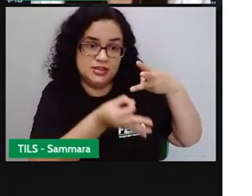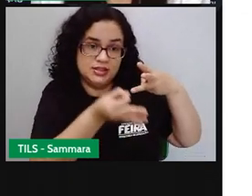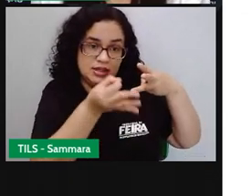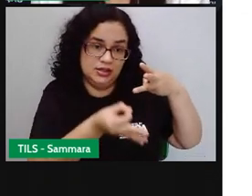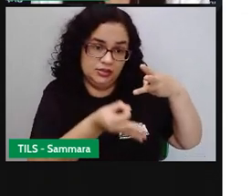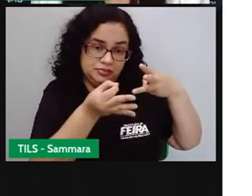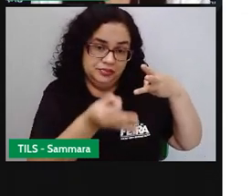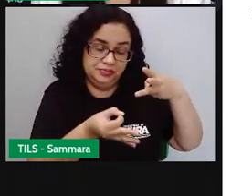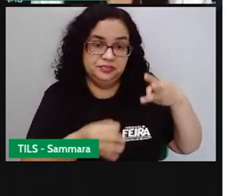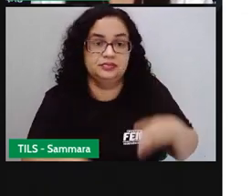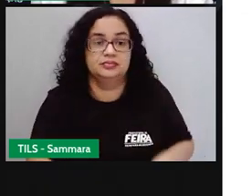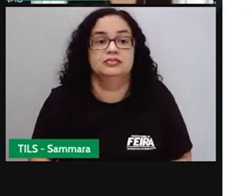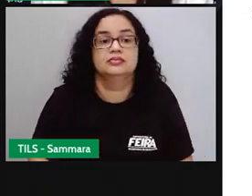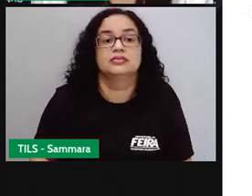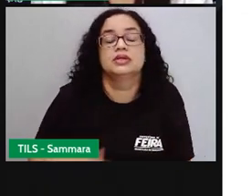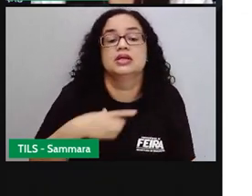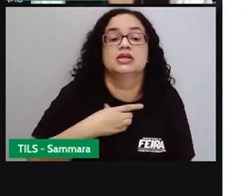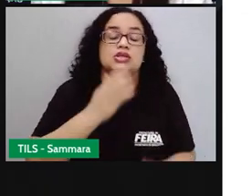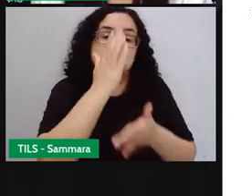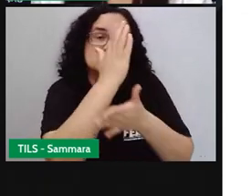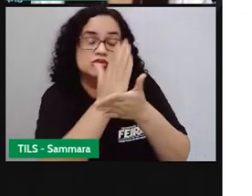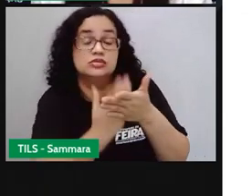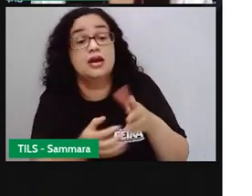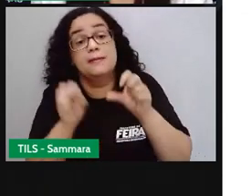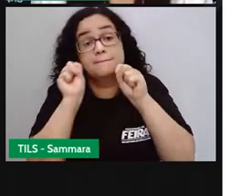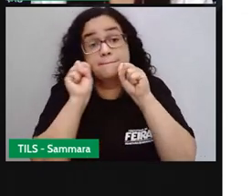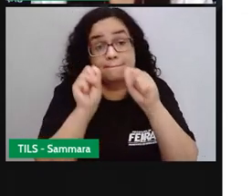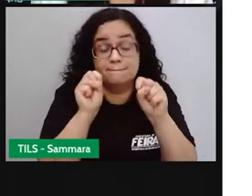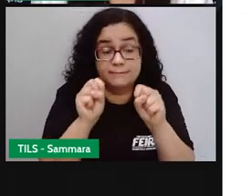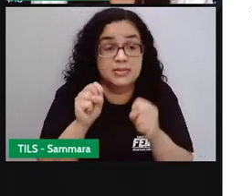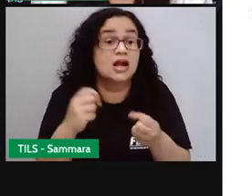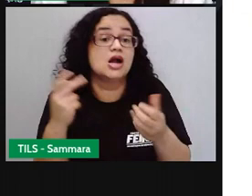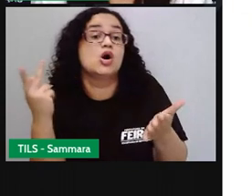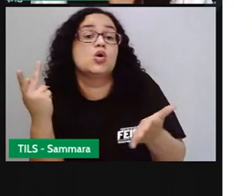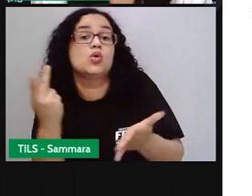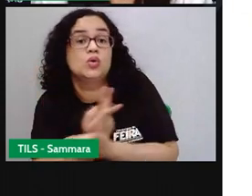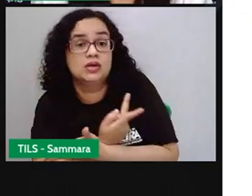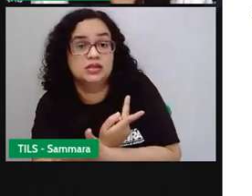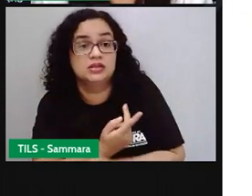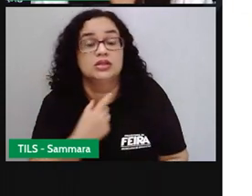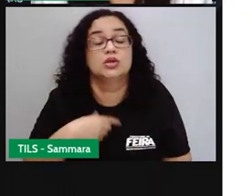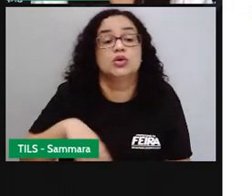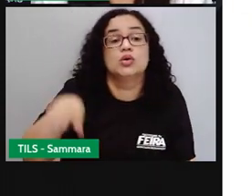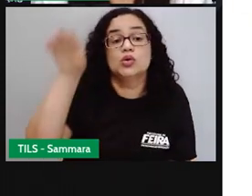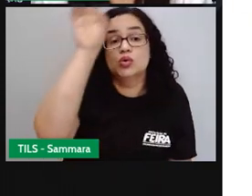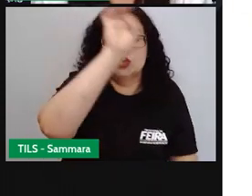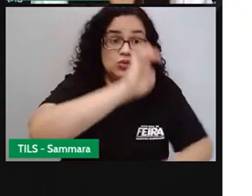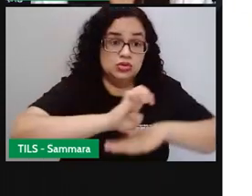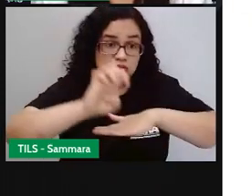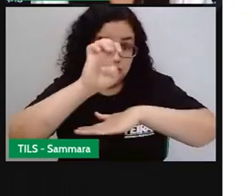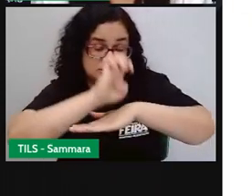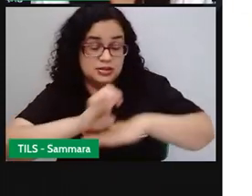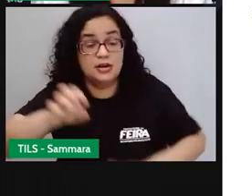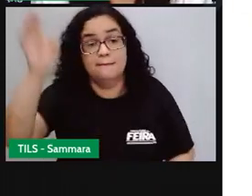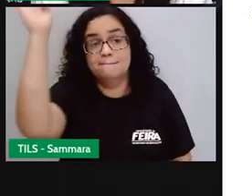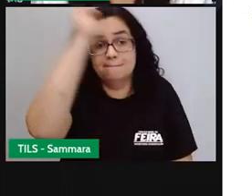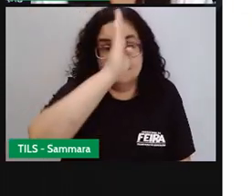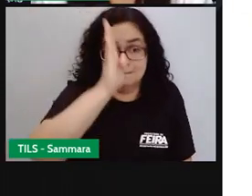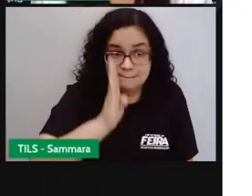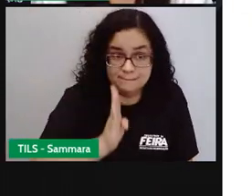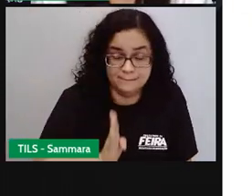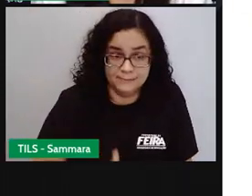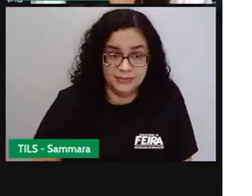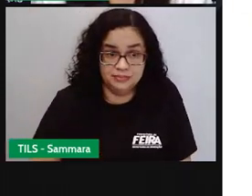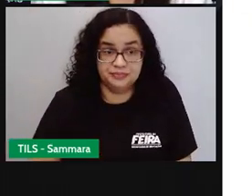judiciário. E essa divisão de poderes, ela acontece tanto no Estado enquanto Estado Brasil,